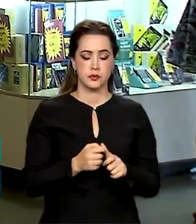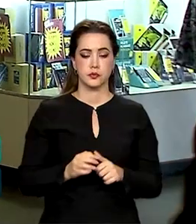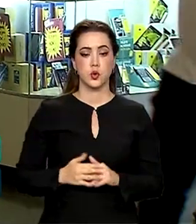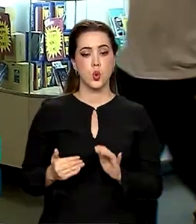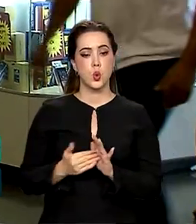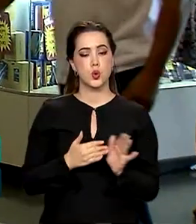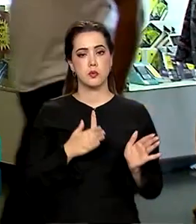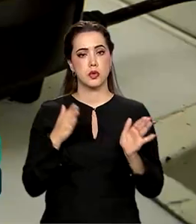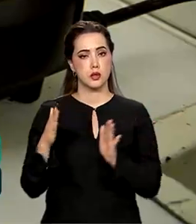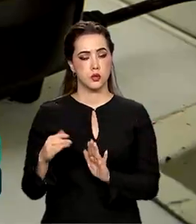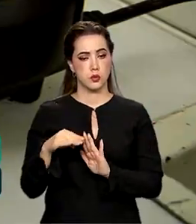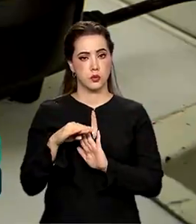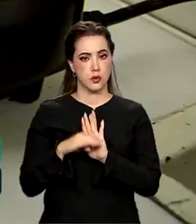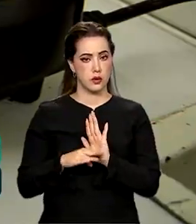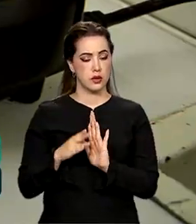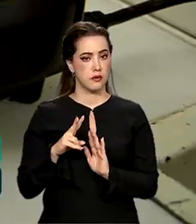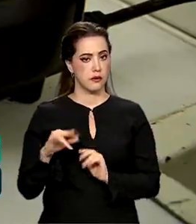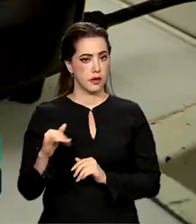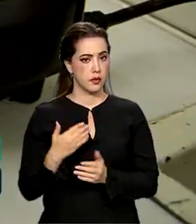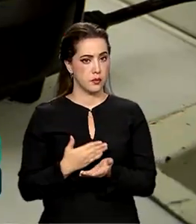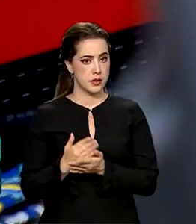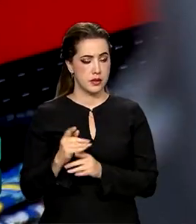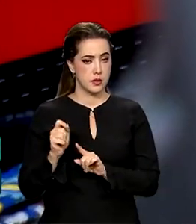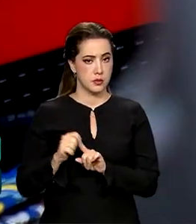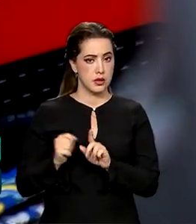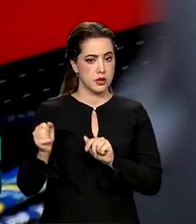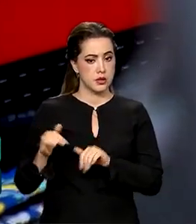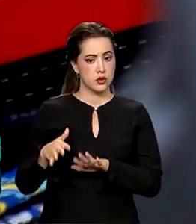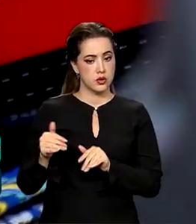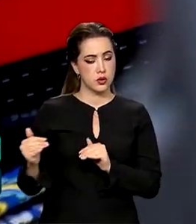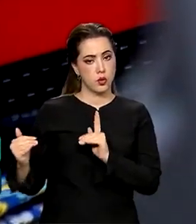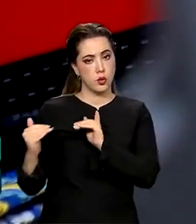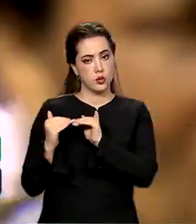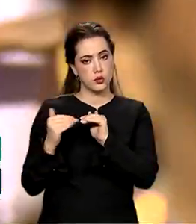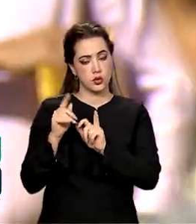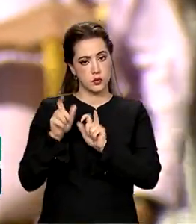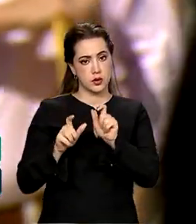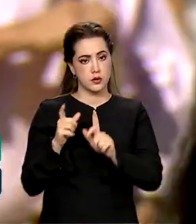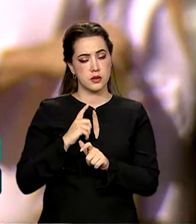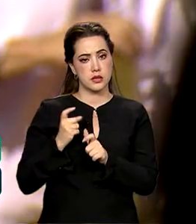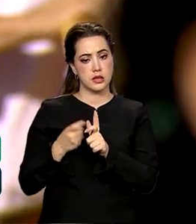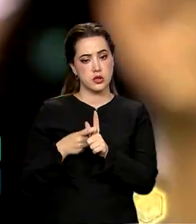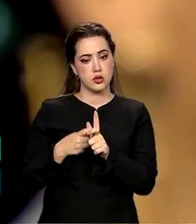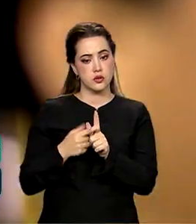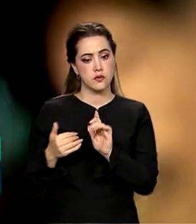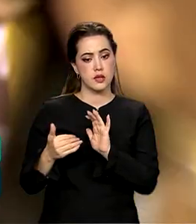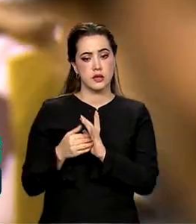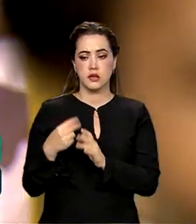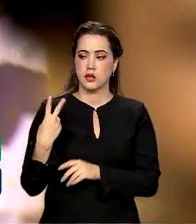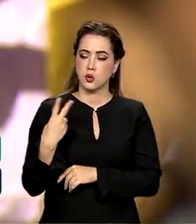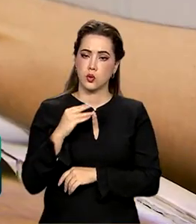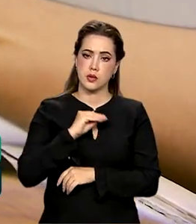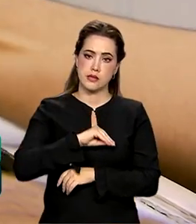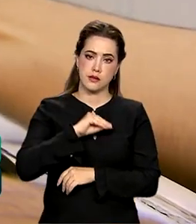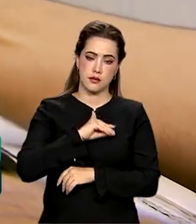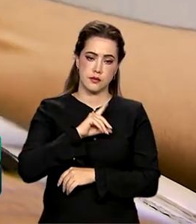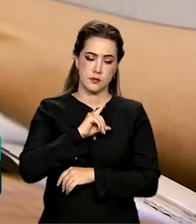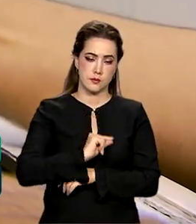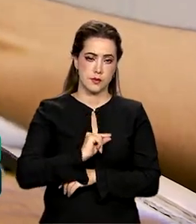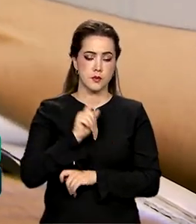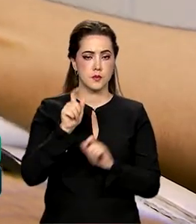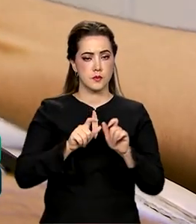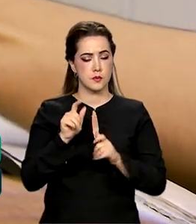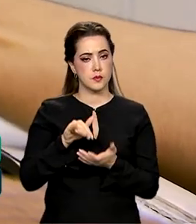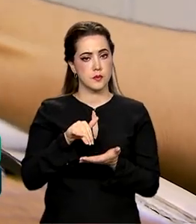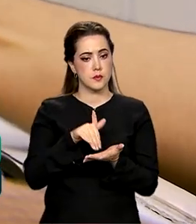etapa do programa vai começar em setembro com adesão de devedores com renda de até dois salários mínimos que estejam